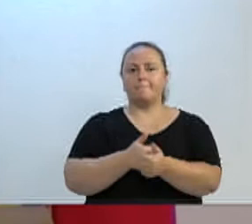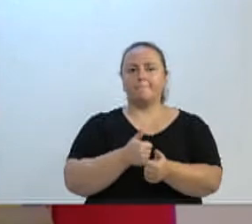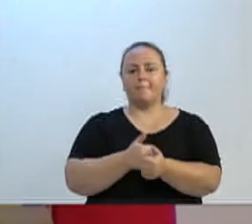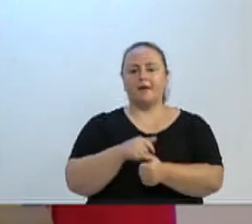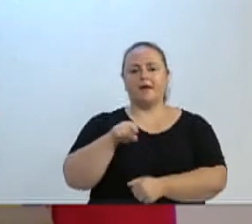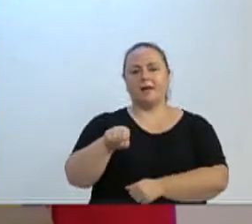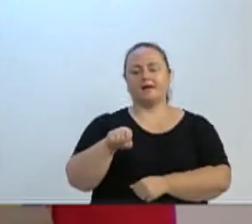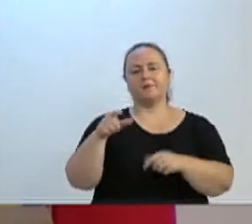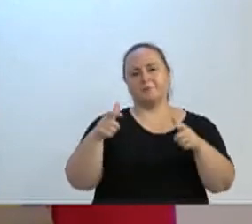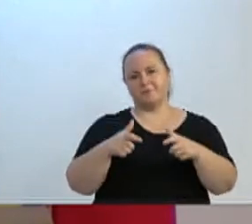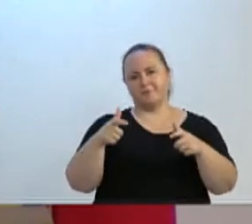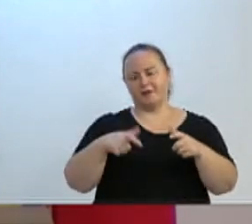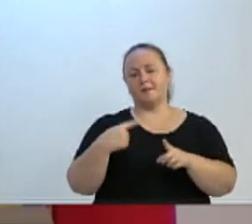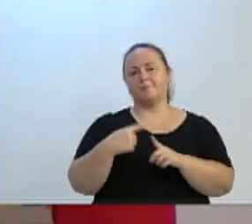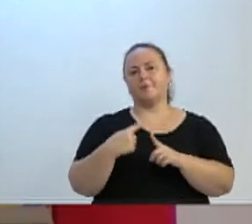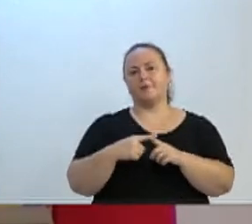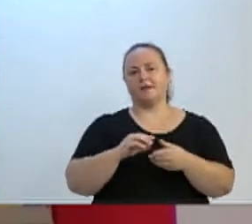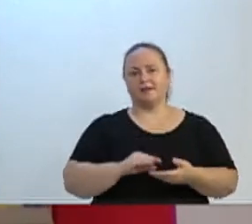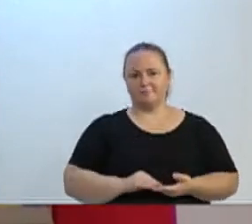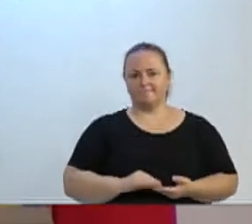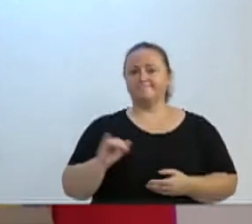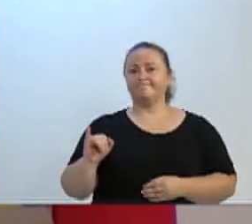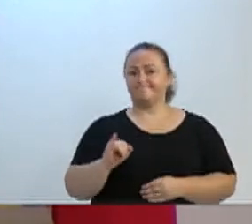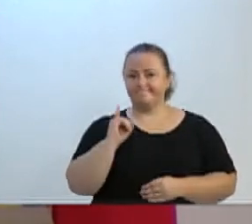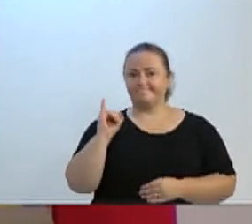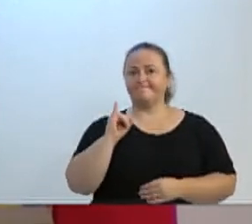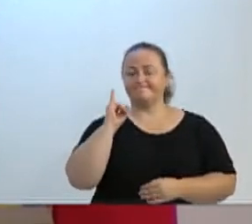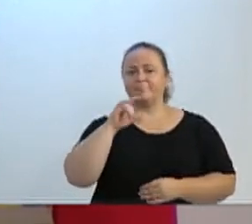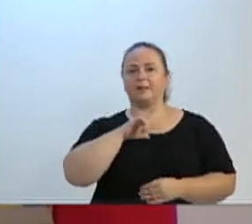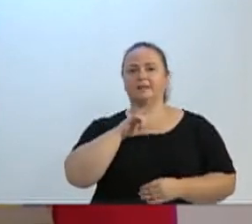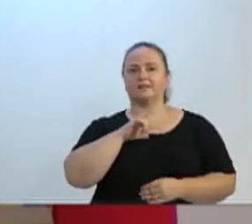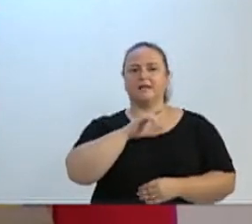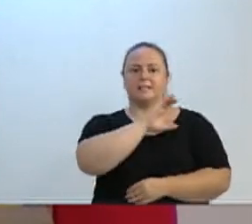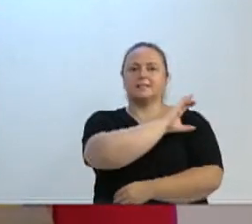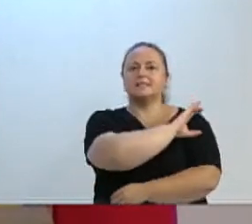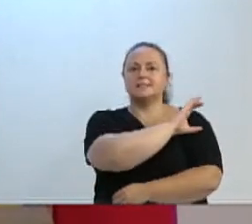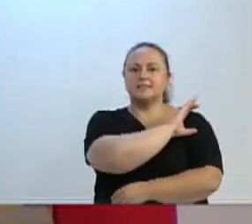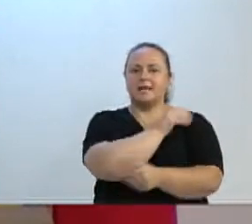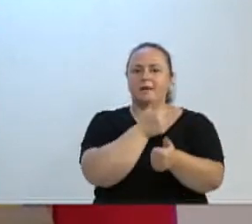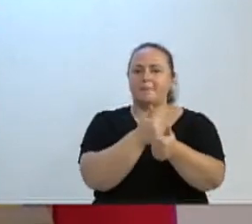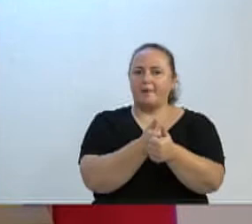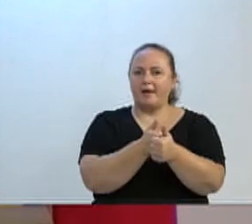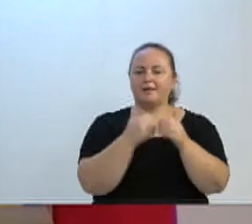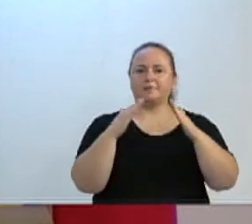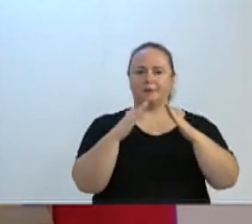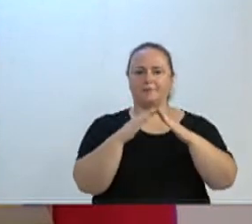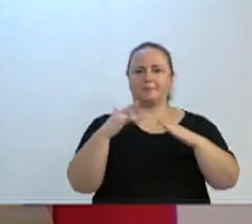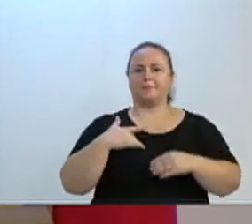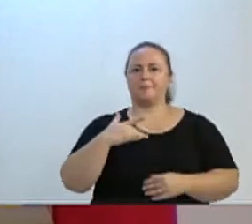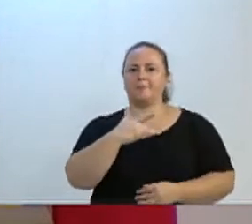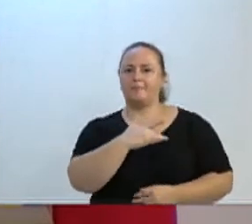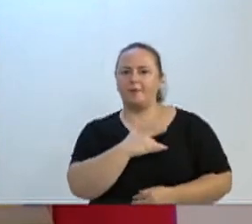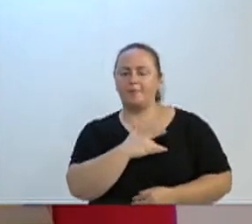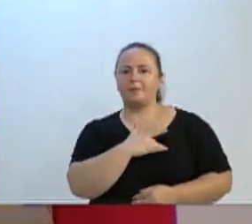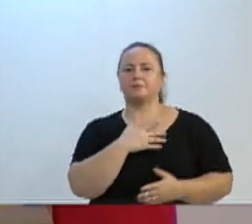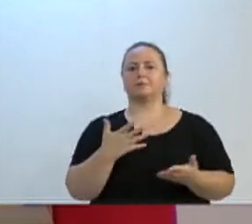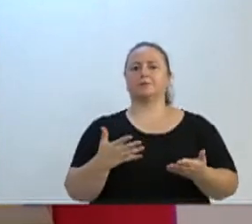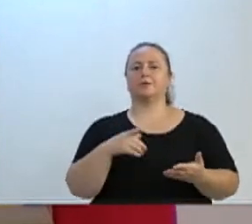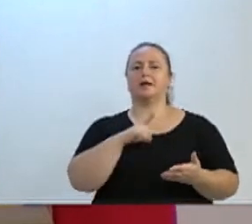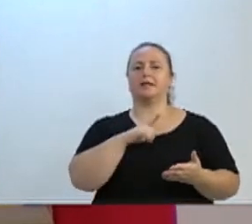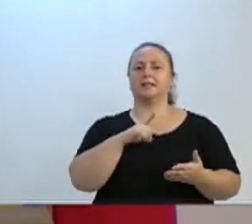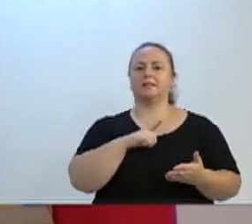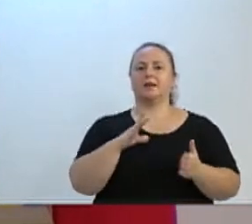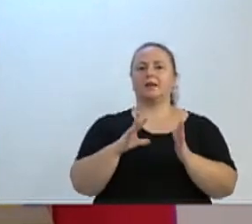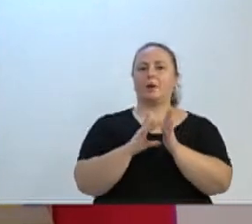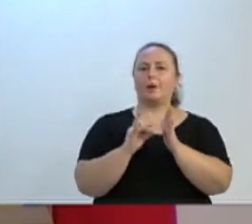porque era importante, inclusive tem um CI ali próximo, tem um posto de saúde, tem condomínios, e nós somos